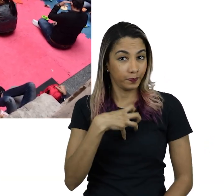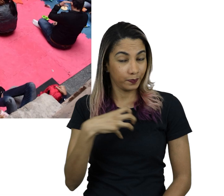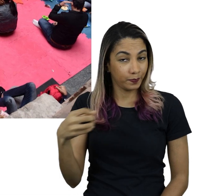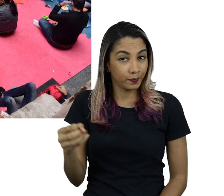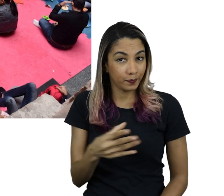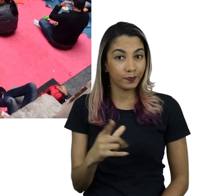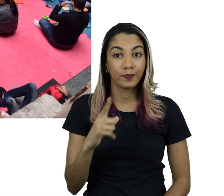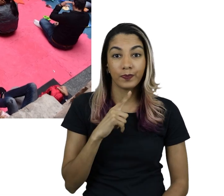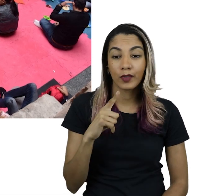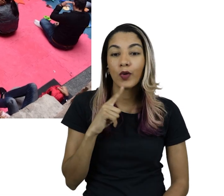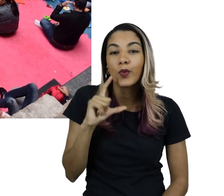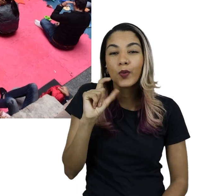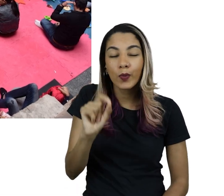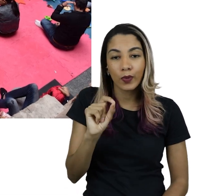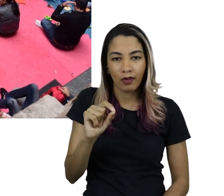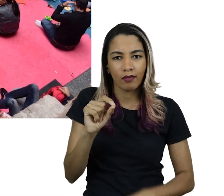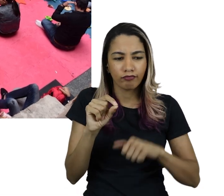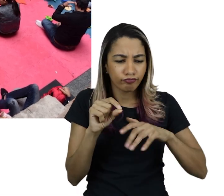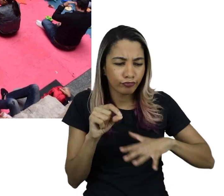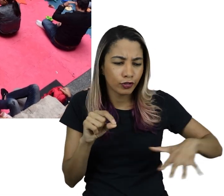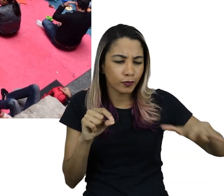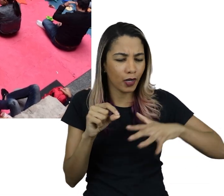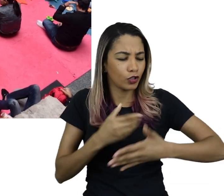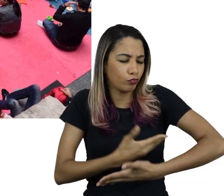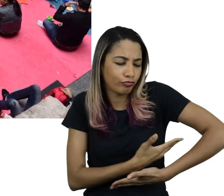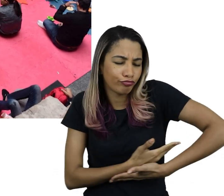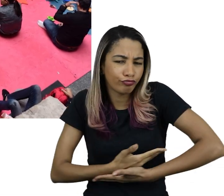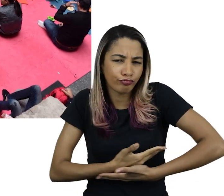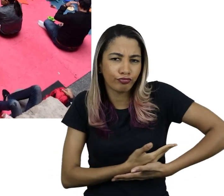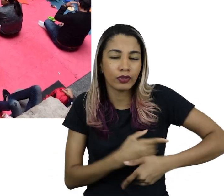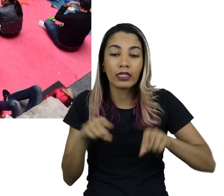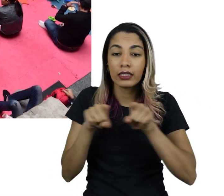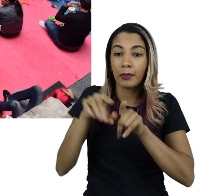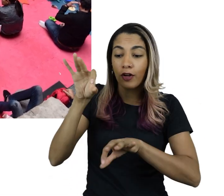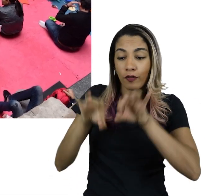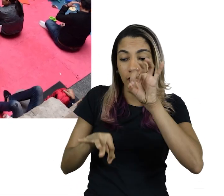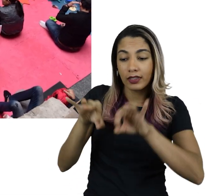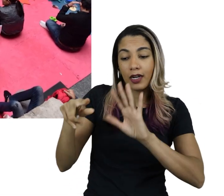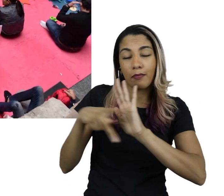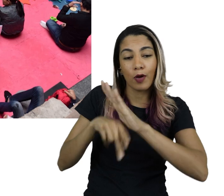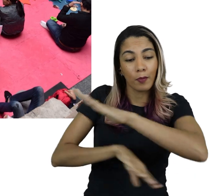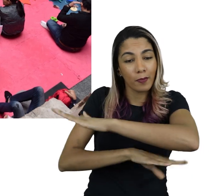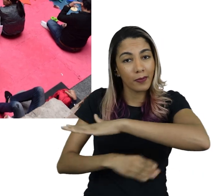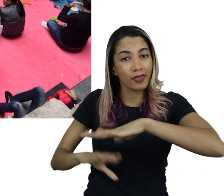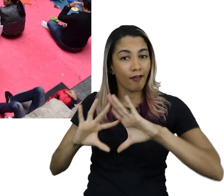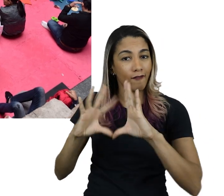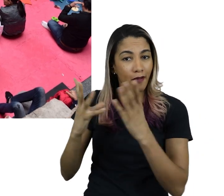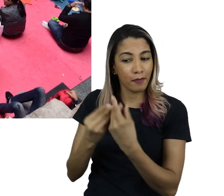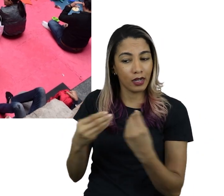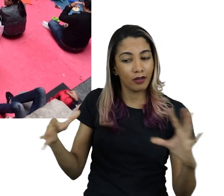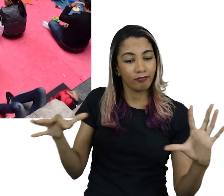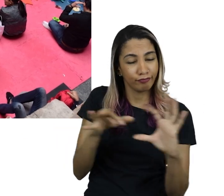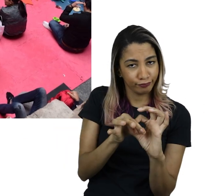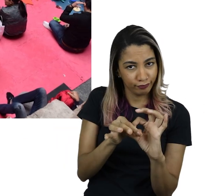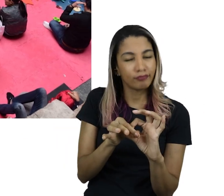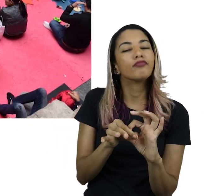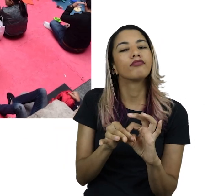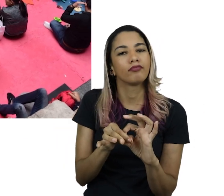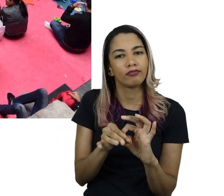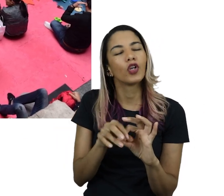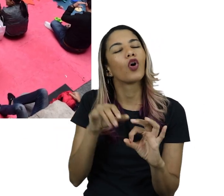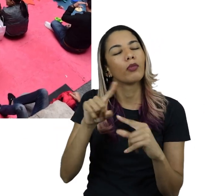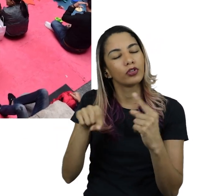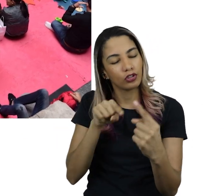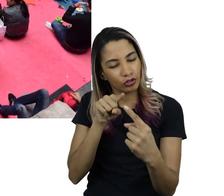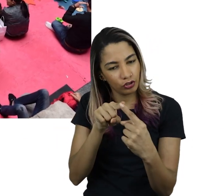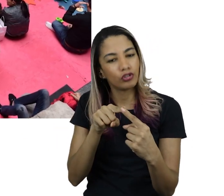Nesse novo formato, estabelecemos conexões entre o espaço para bebês e as oficinas do Pina Família, de modo